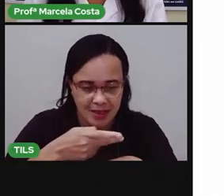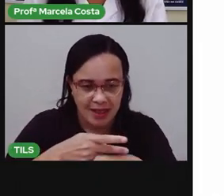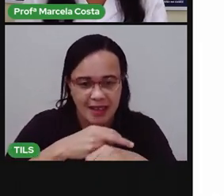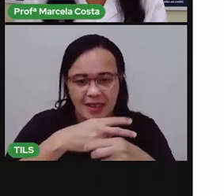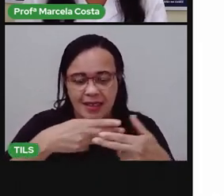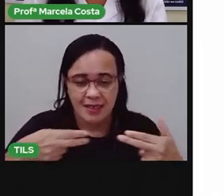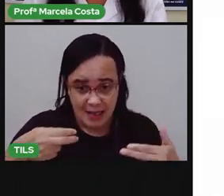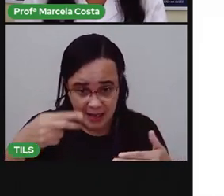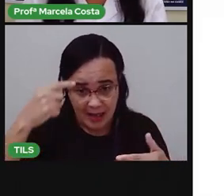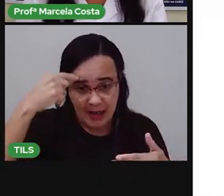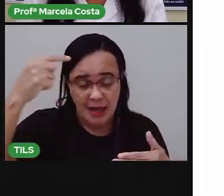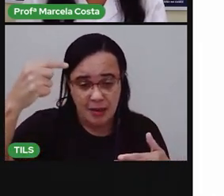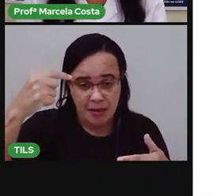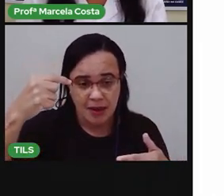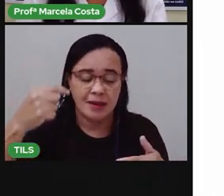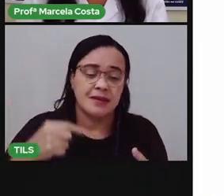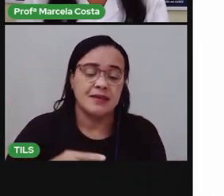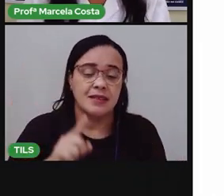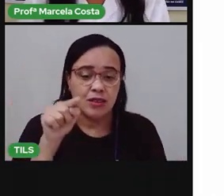No rótulo, tá?